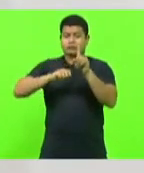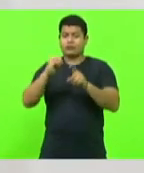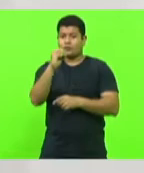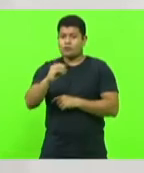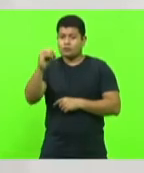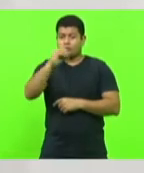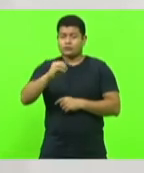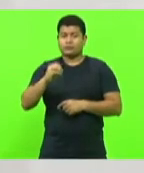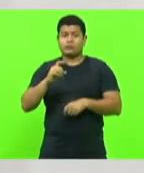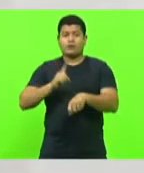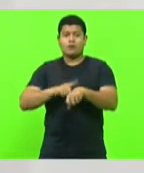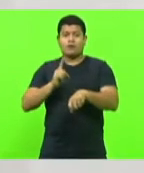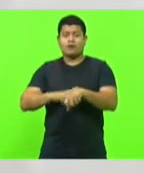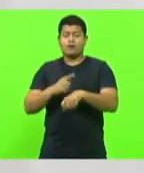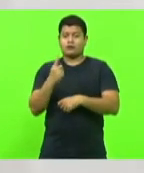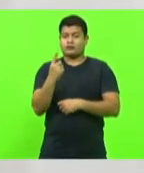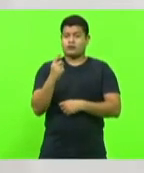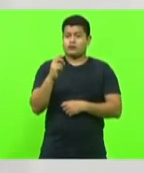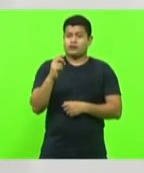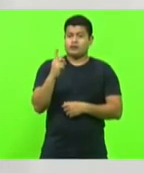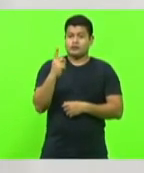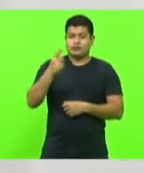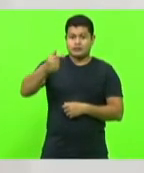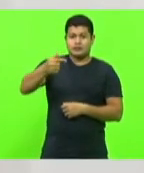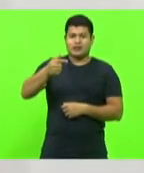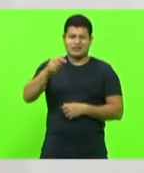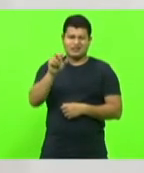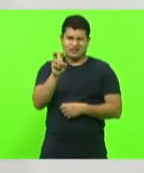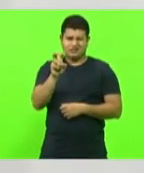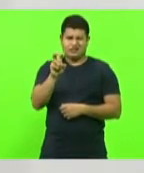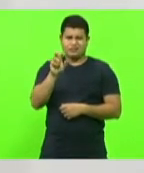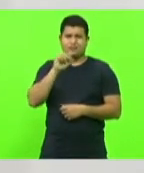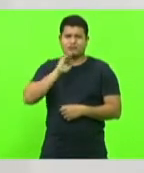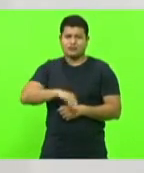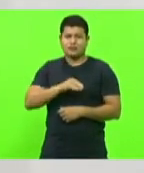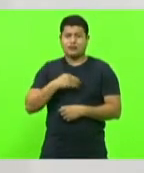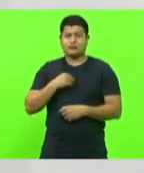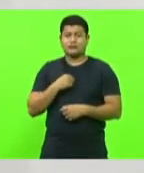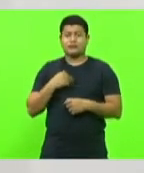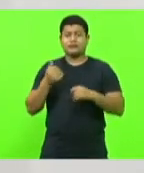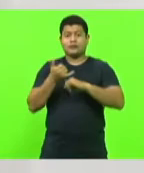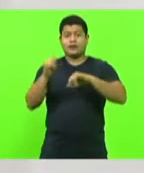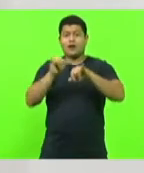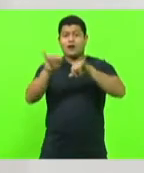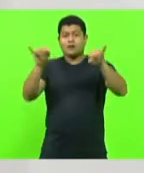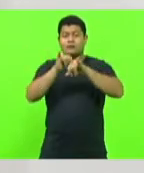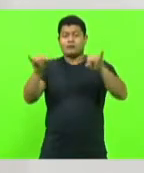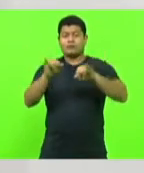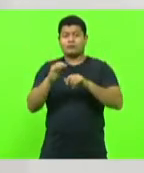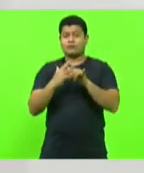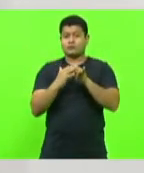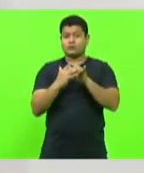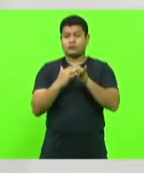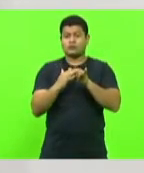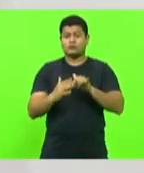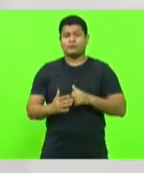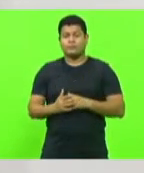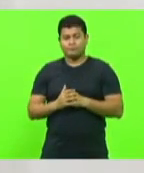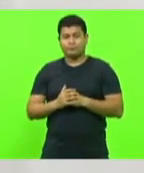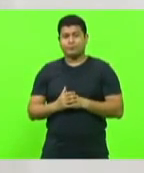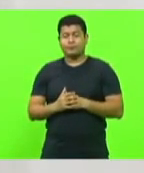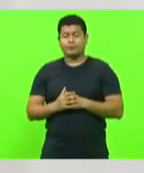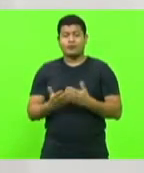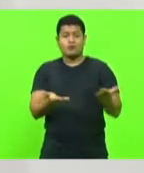horas, no Plenarinho, com transmissão ao vivo pelo canal da Assembleia no YouTube. Estendo meu